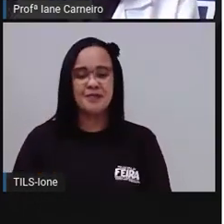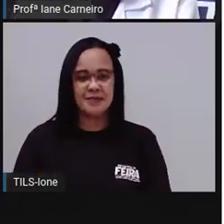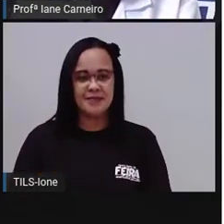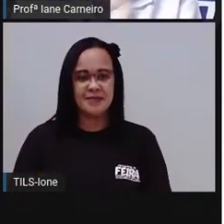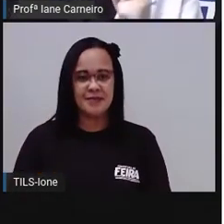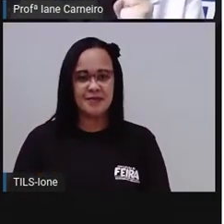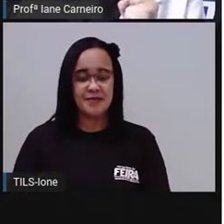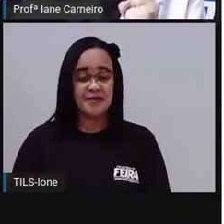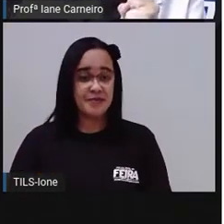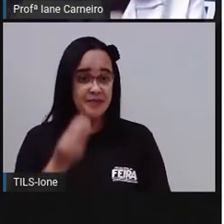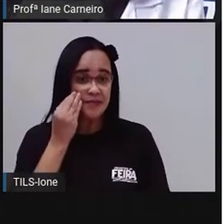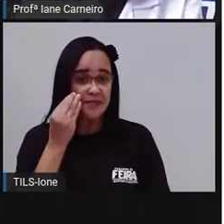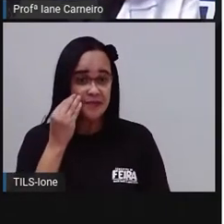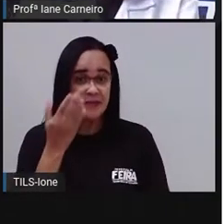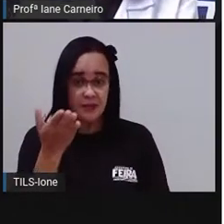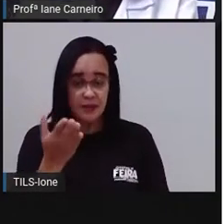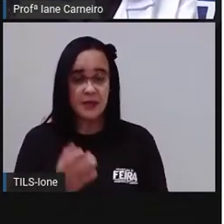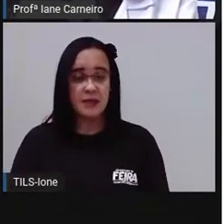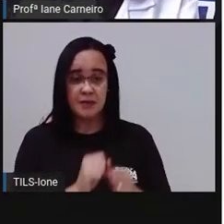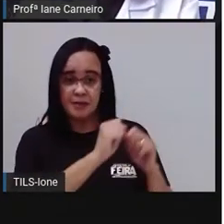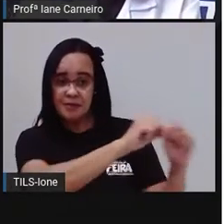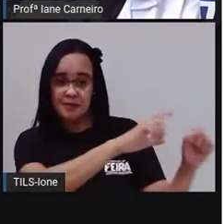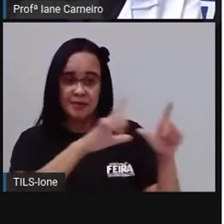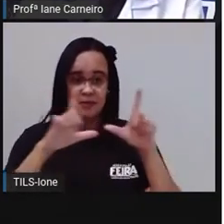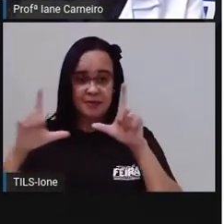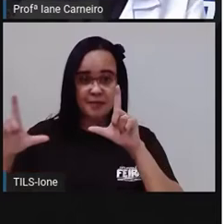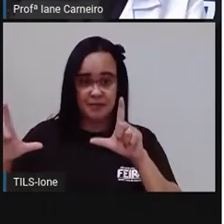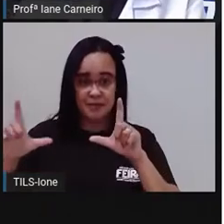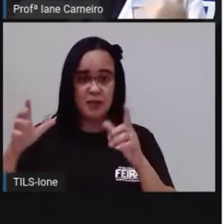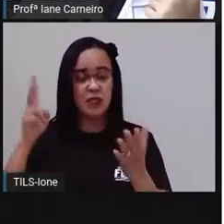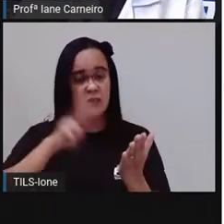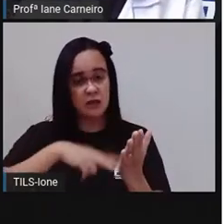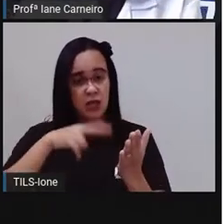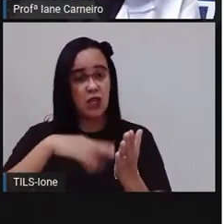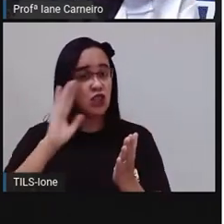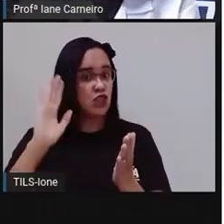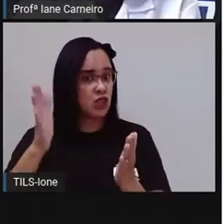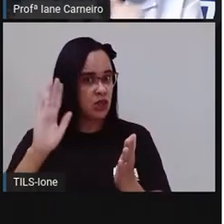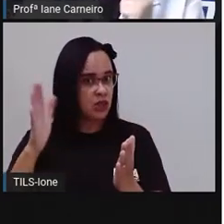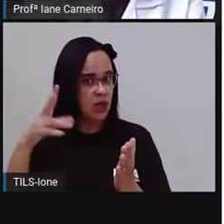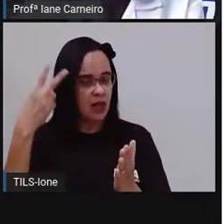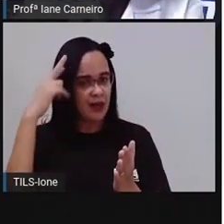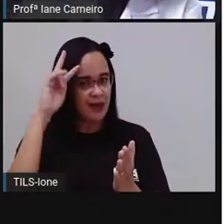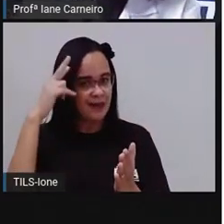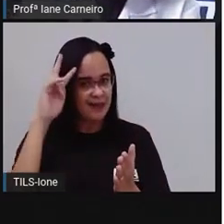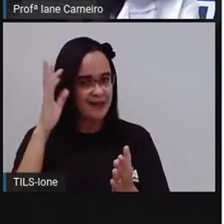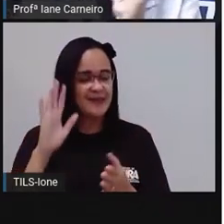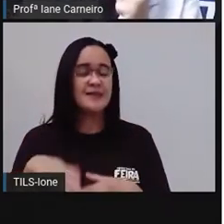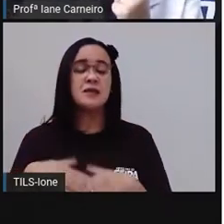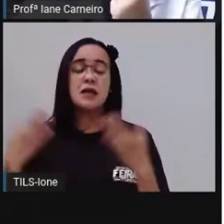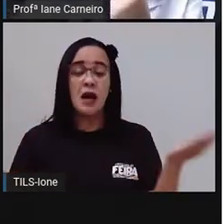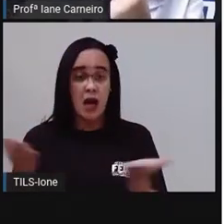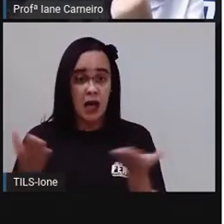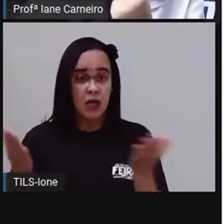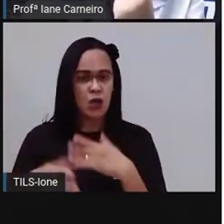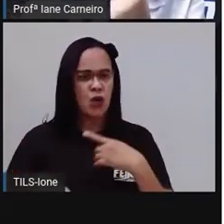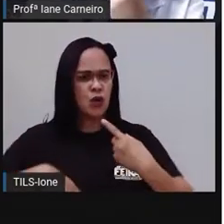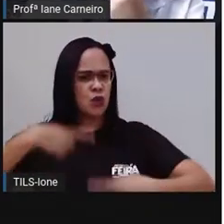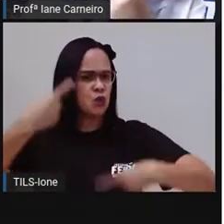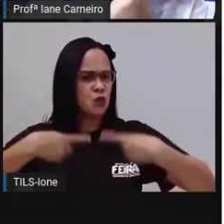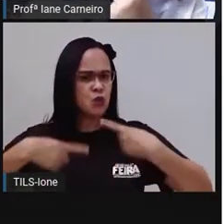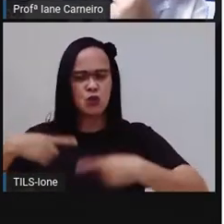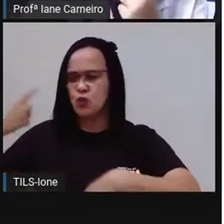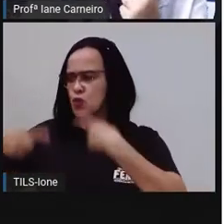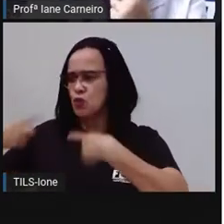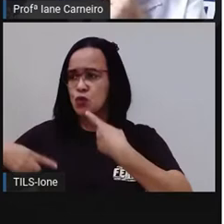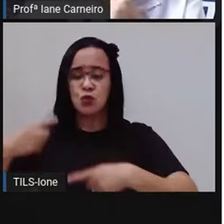A Pró vai passar aqui. A gente já fez a nossa leitura de leite, que faz parte de nossa aula. E agora a gente vai discutir sobre os objetos de uso